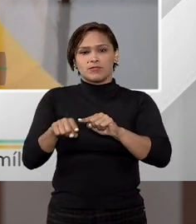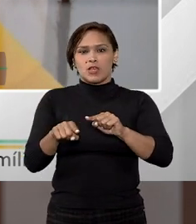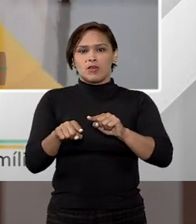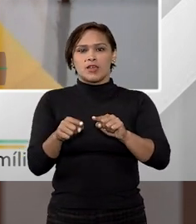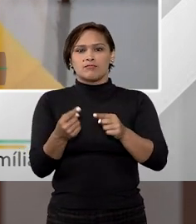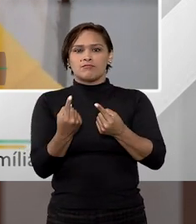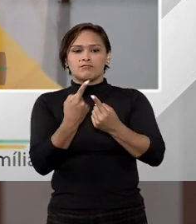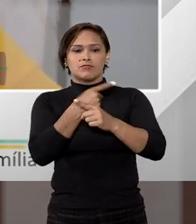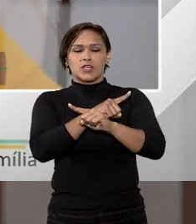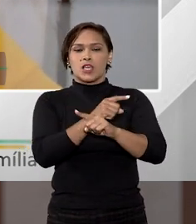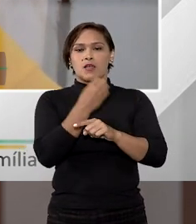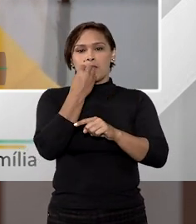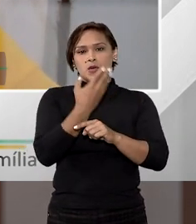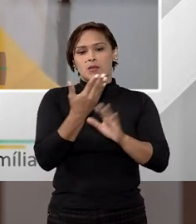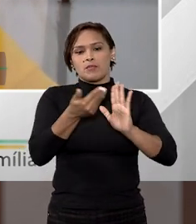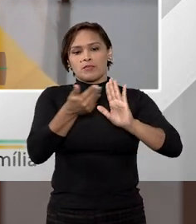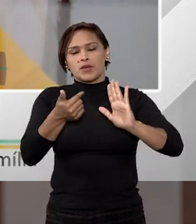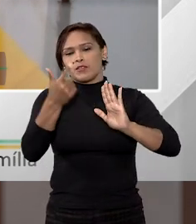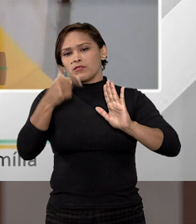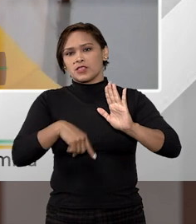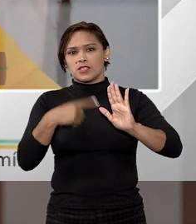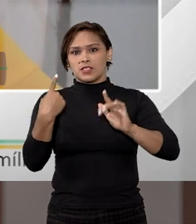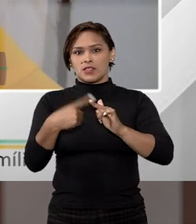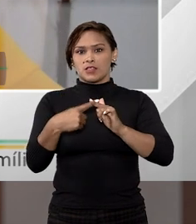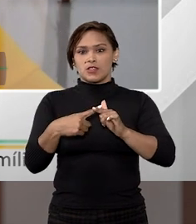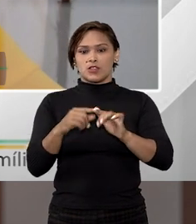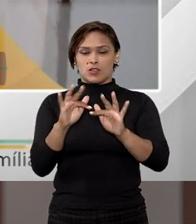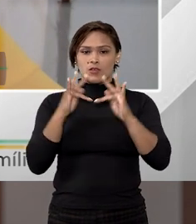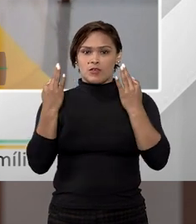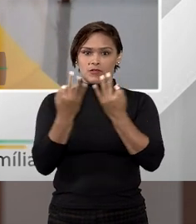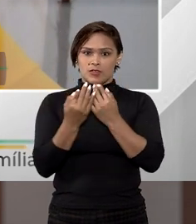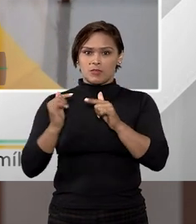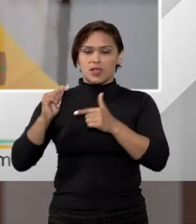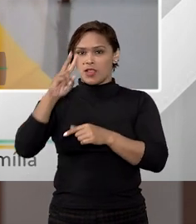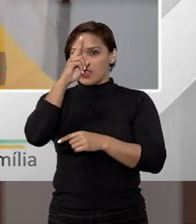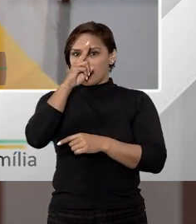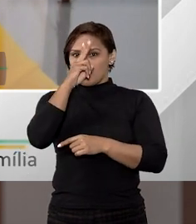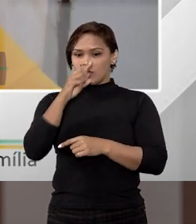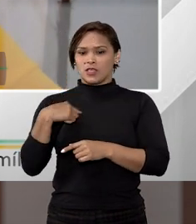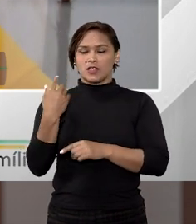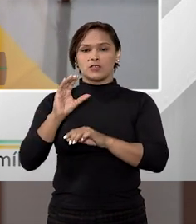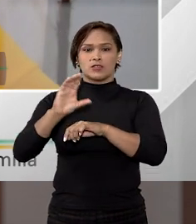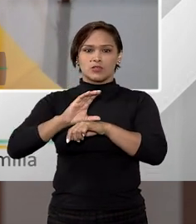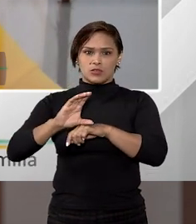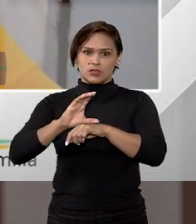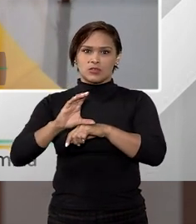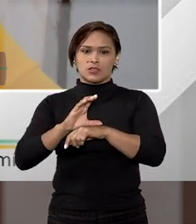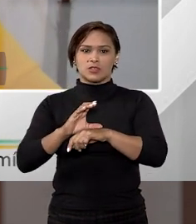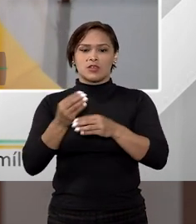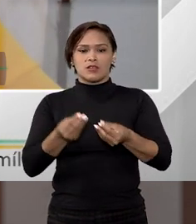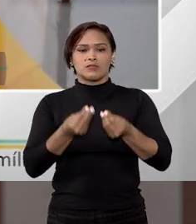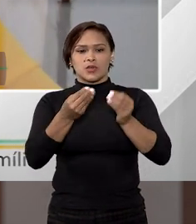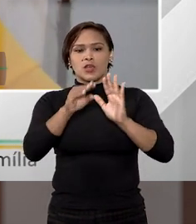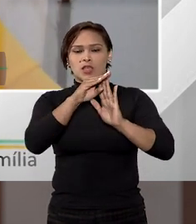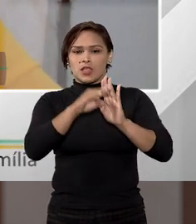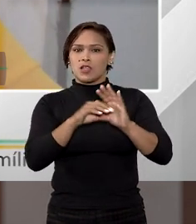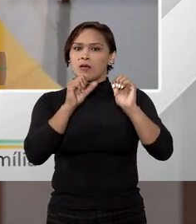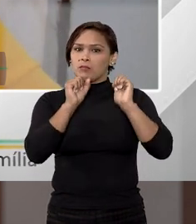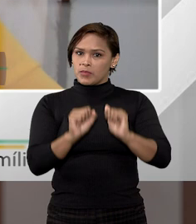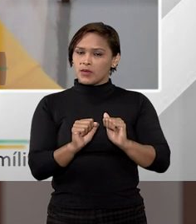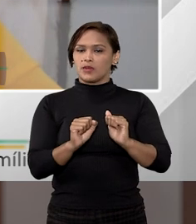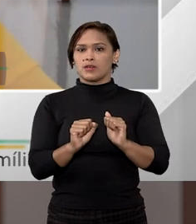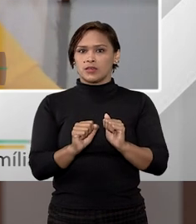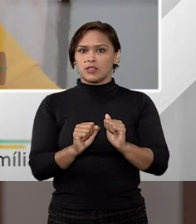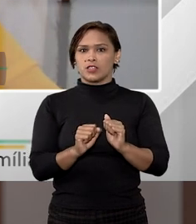é, por si só, suficiente para afastar a questão do bem de família. Lembrando que a nossa Constituição, ela dispõe que você pode,